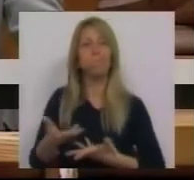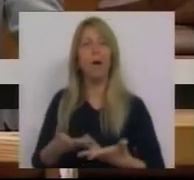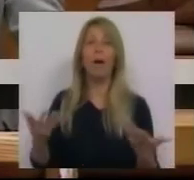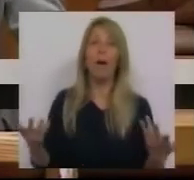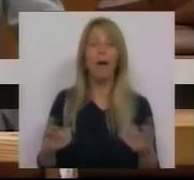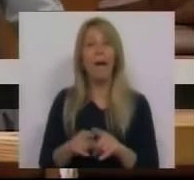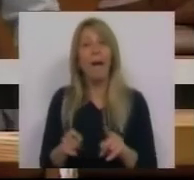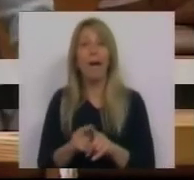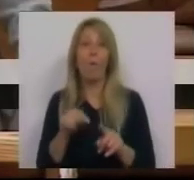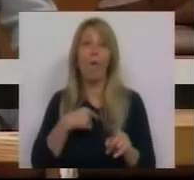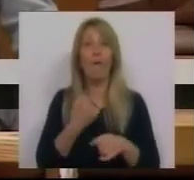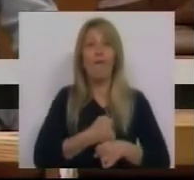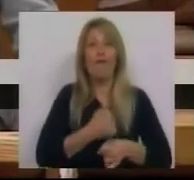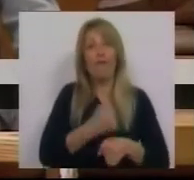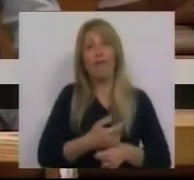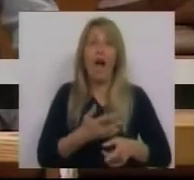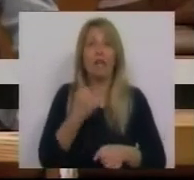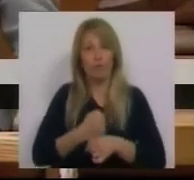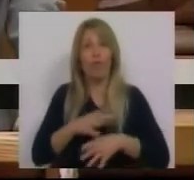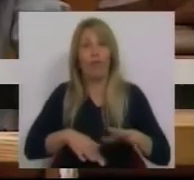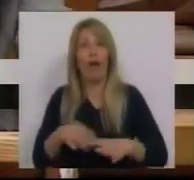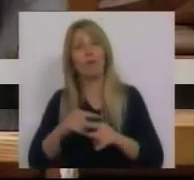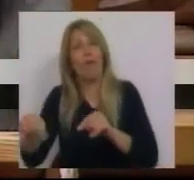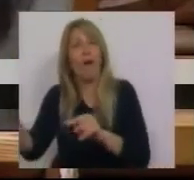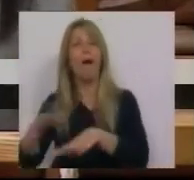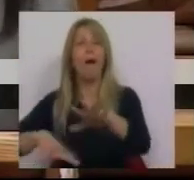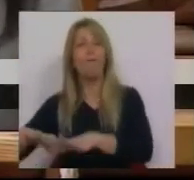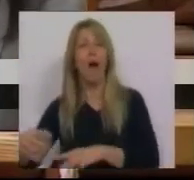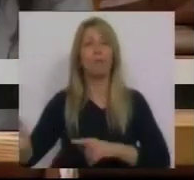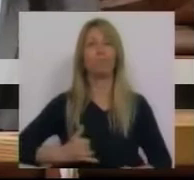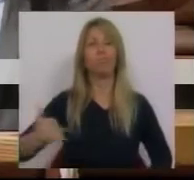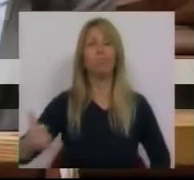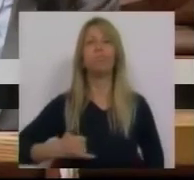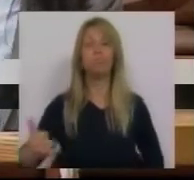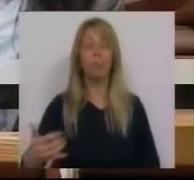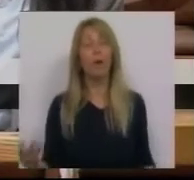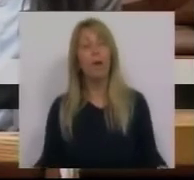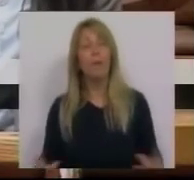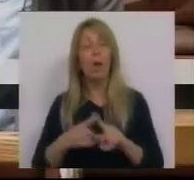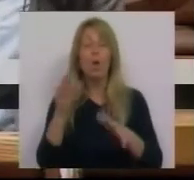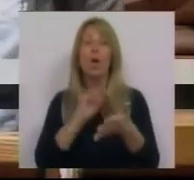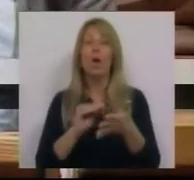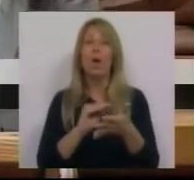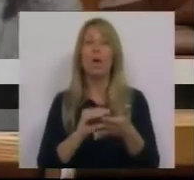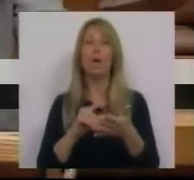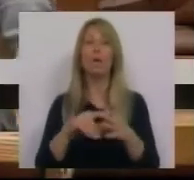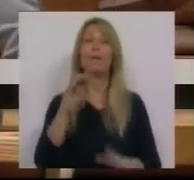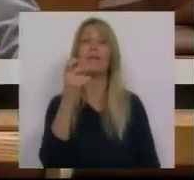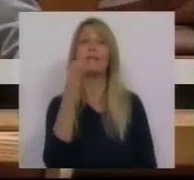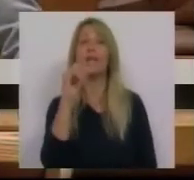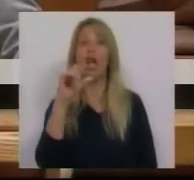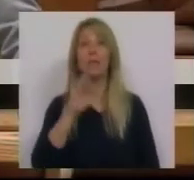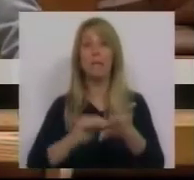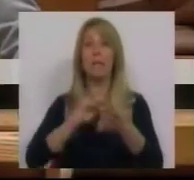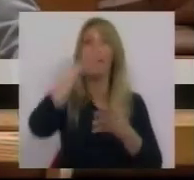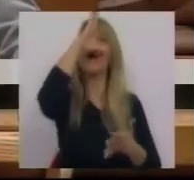Costureira. Mas aqui, nesta história, somos todos nós que pagamos as decisões de Sérgio Monteiro, Secretário do Estado, a propósito das engenharias